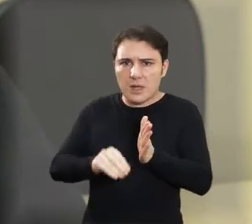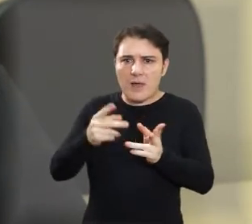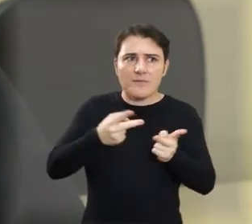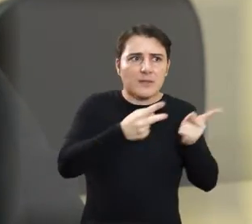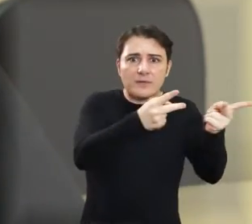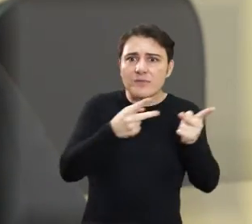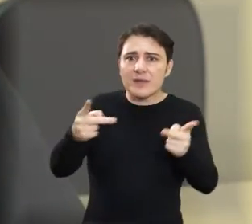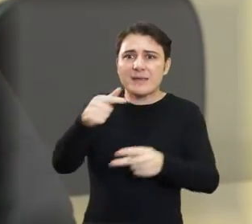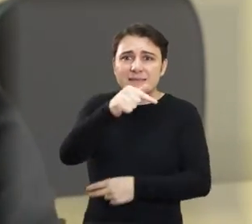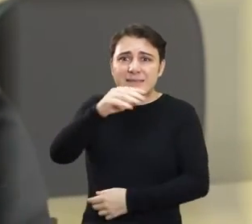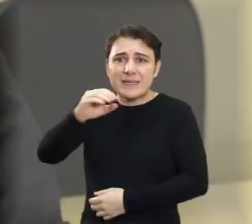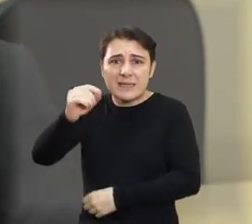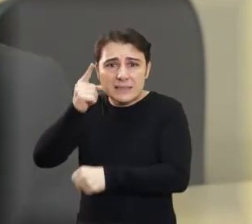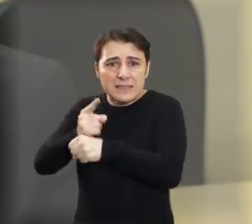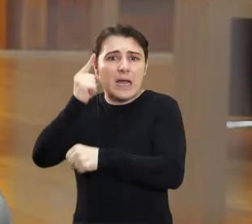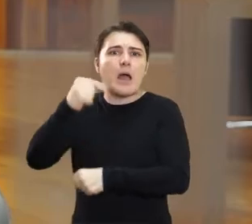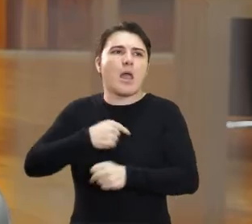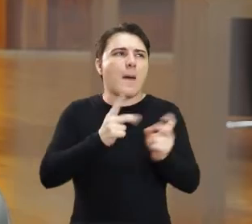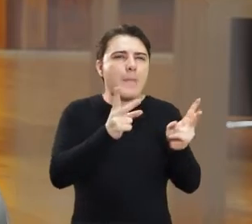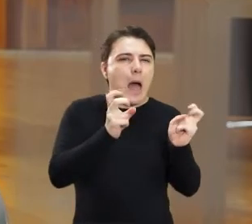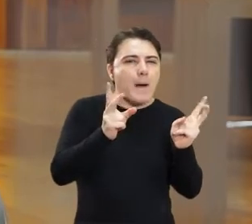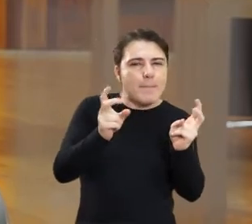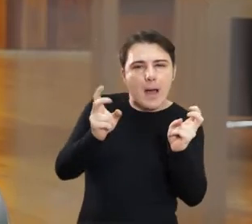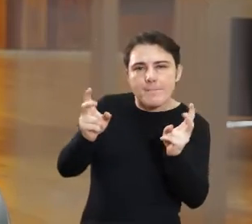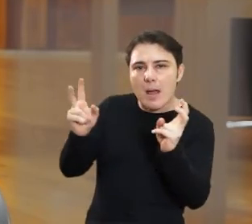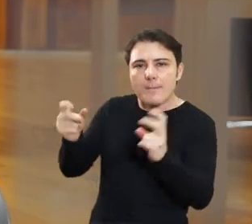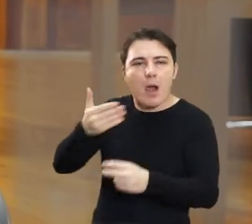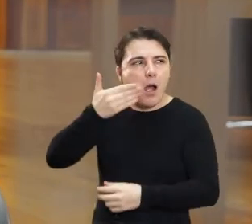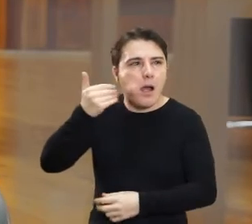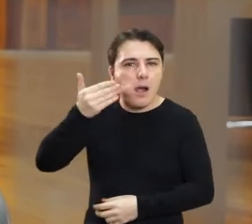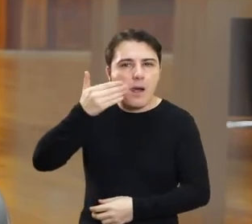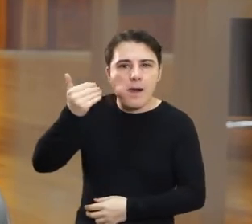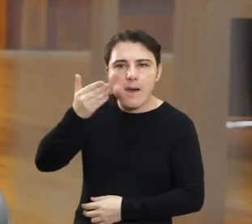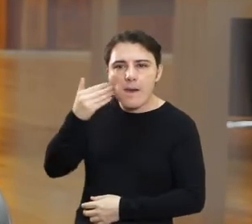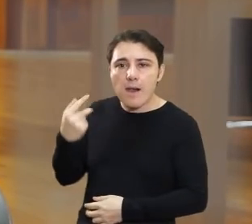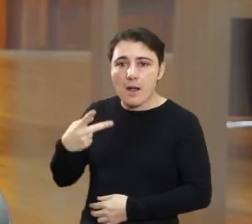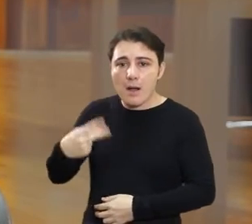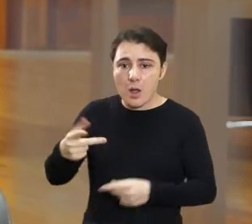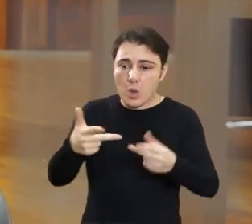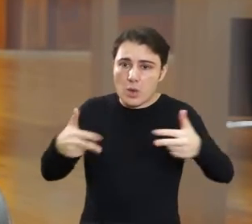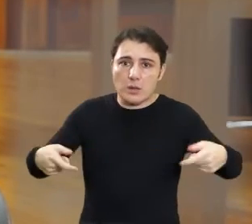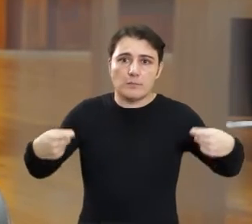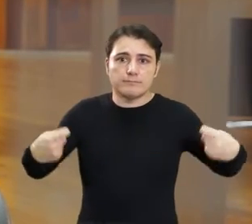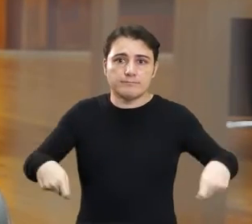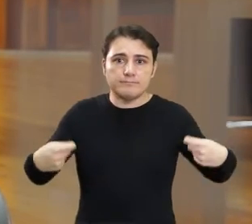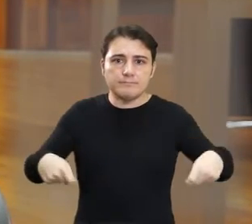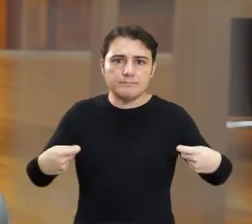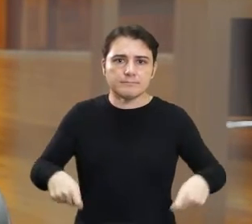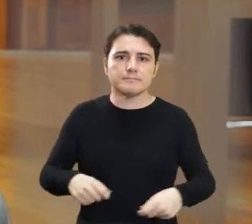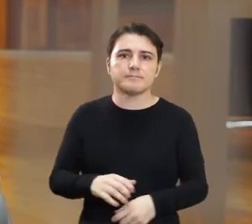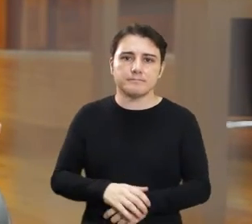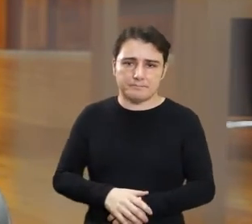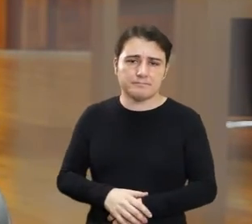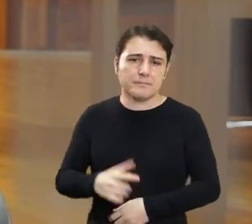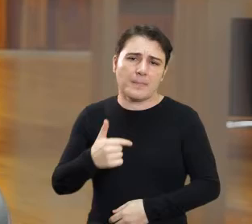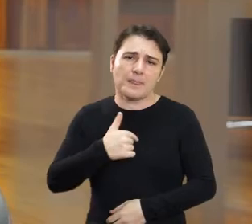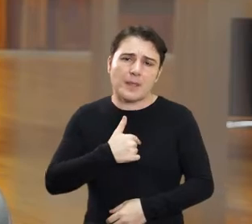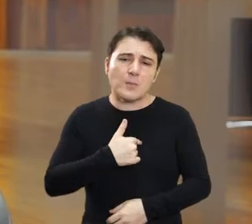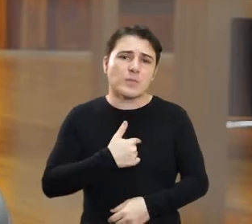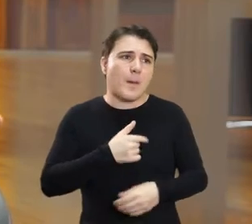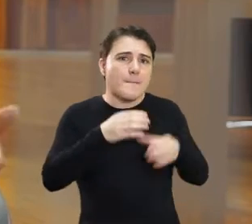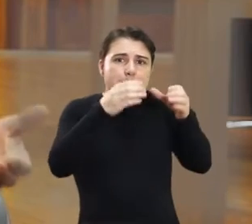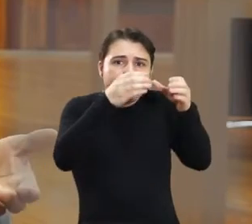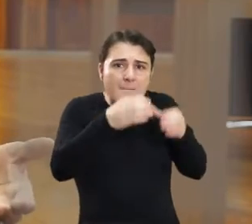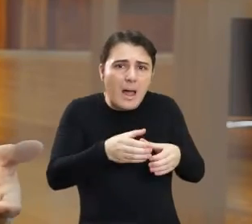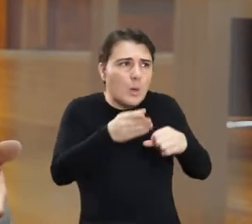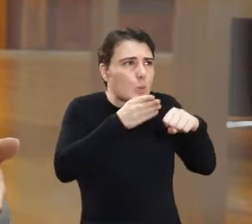visitas. E nessas visitas, eu acabei vendo a necessidade de cada pessoa. Eu conheço cada